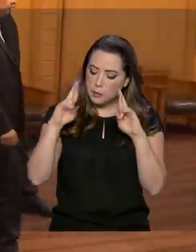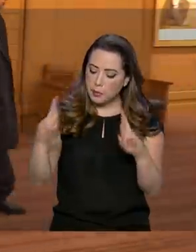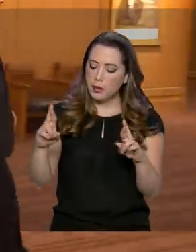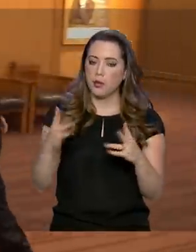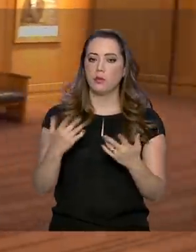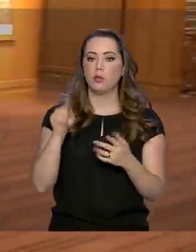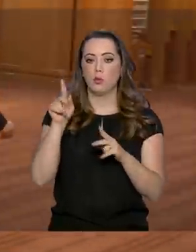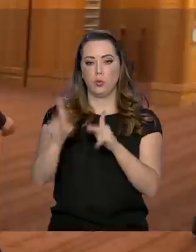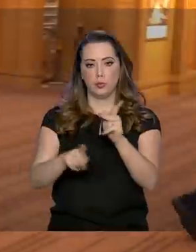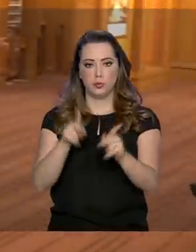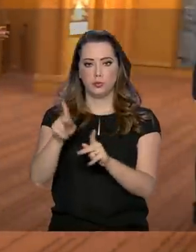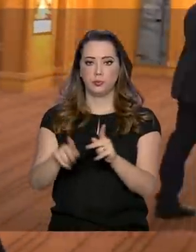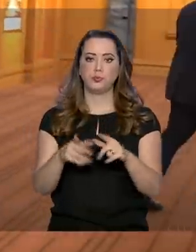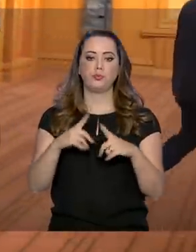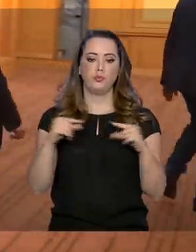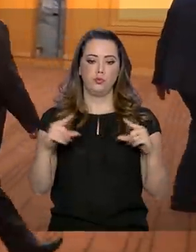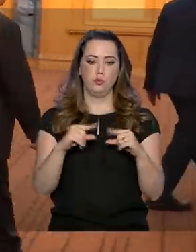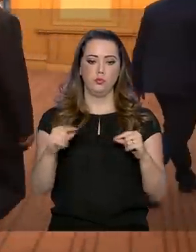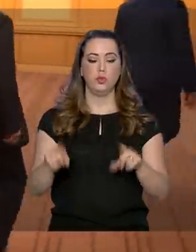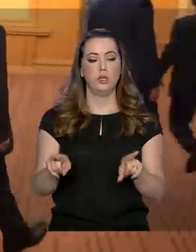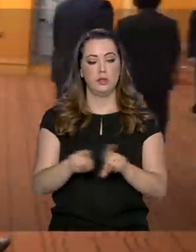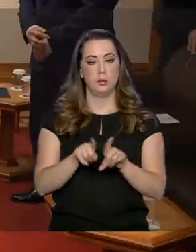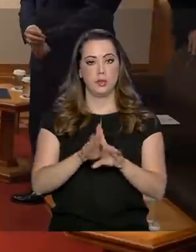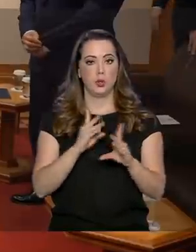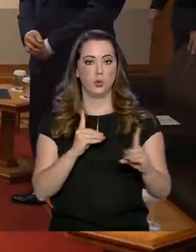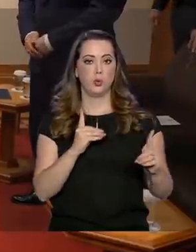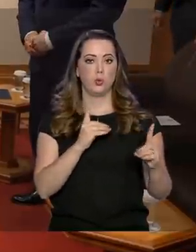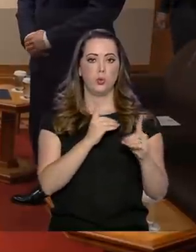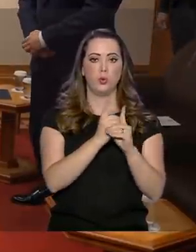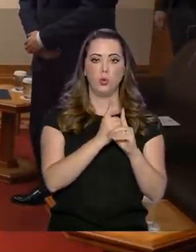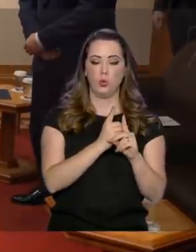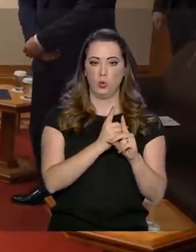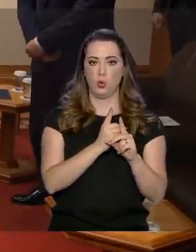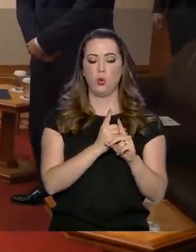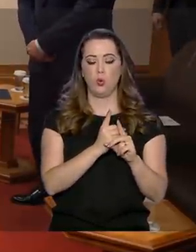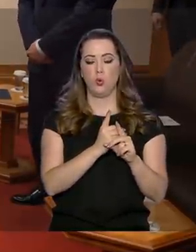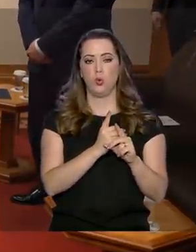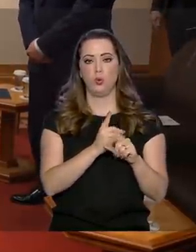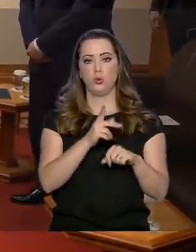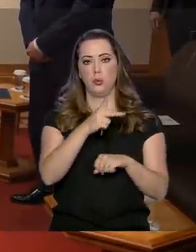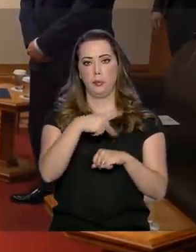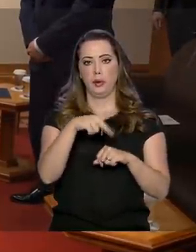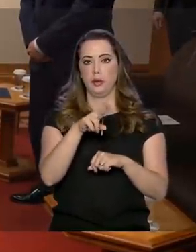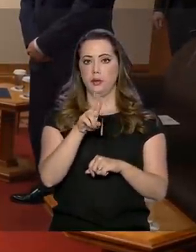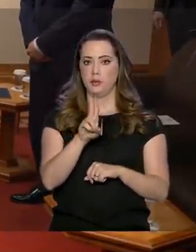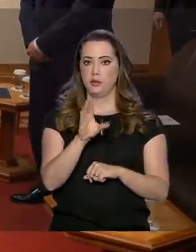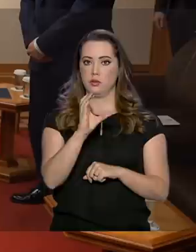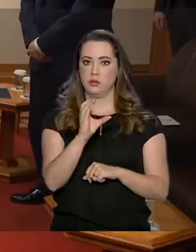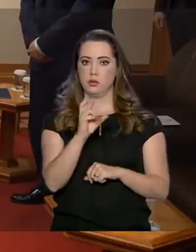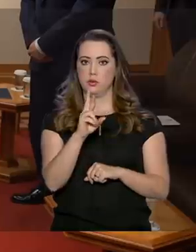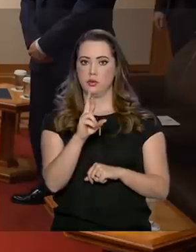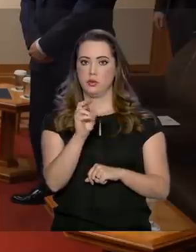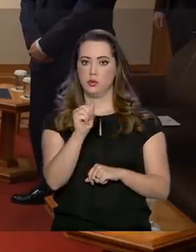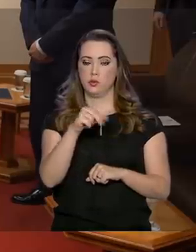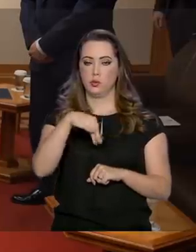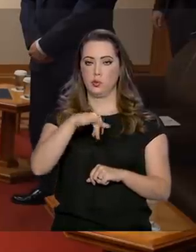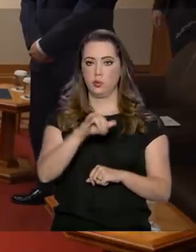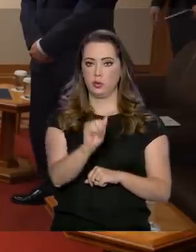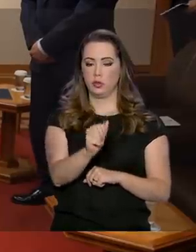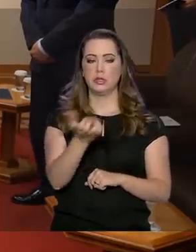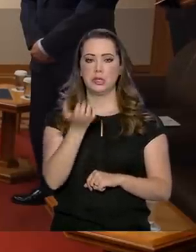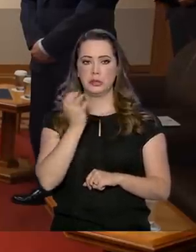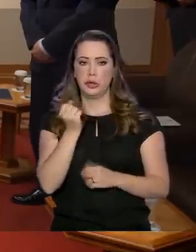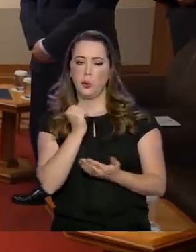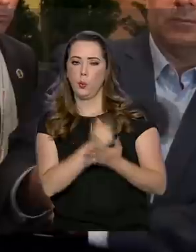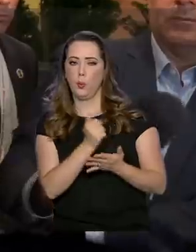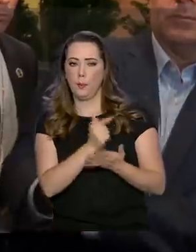O presidente também se encontrou com o colega da Ucrânia. Volodymyr Zelensky demonstrou interesse em comprar aviões fabricados